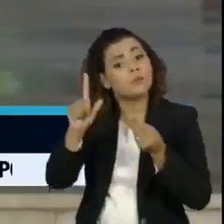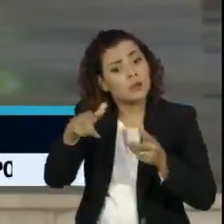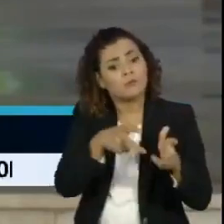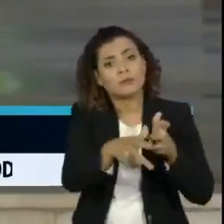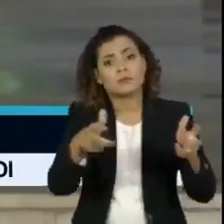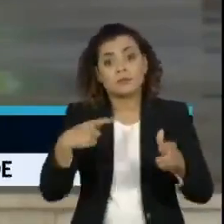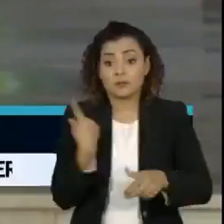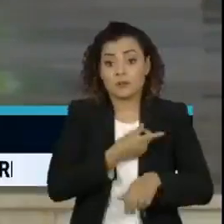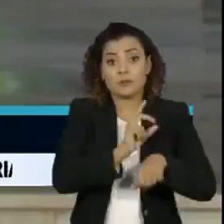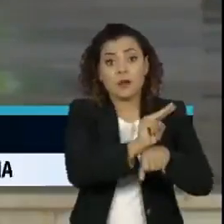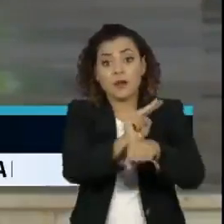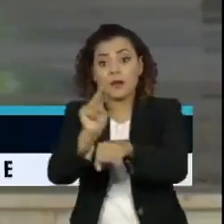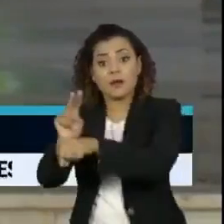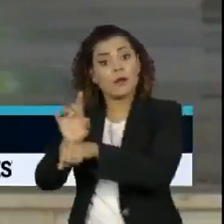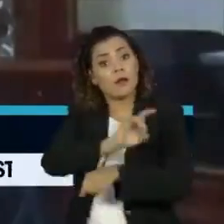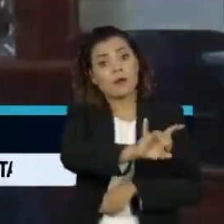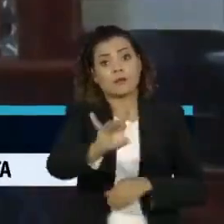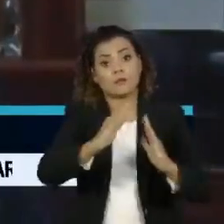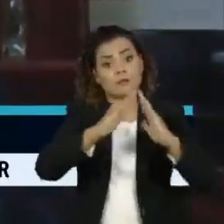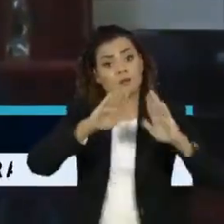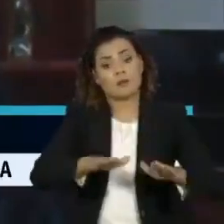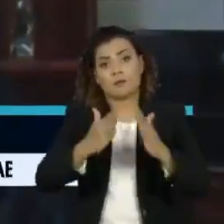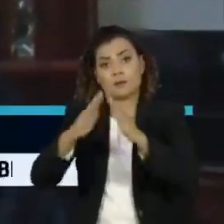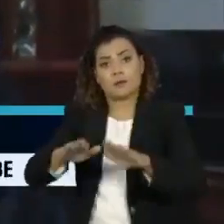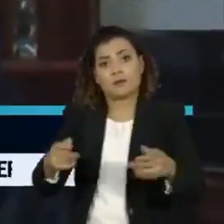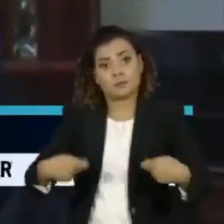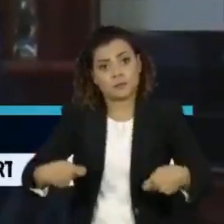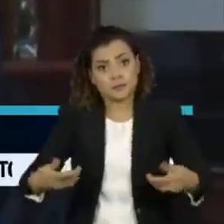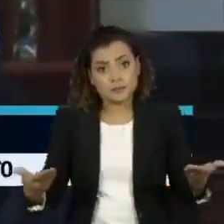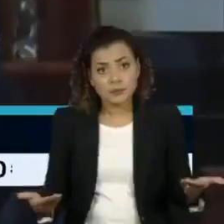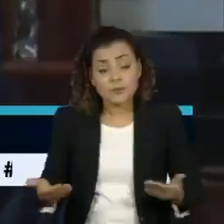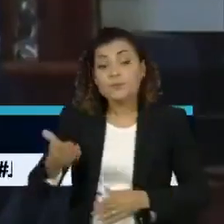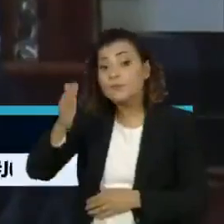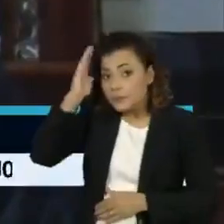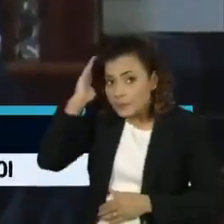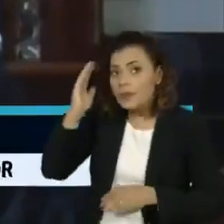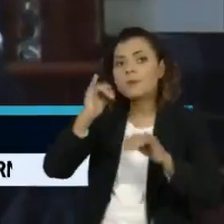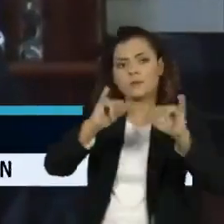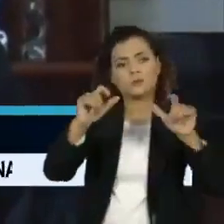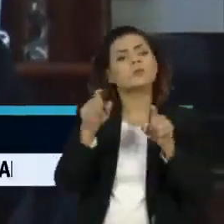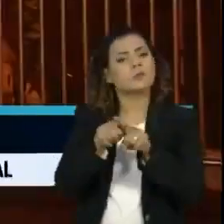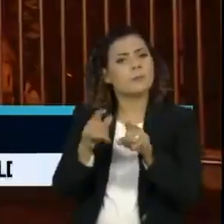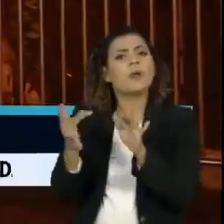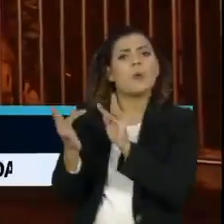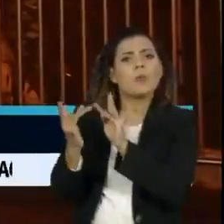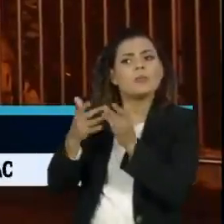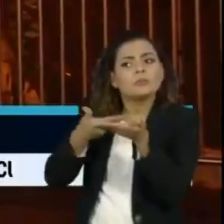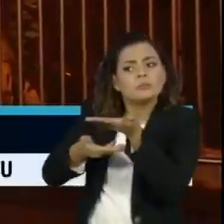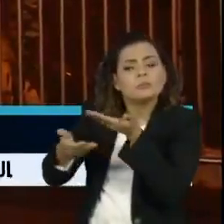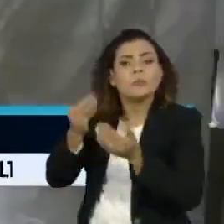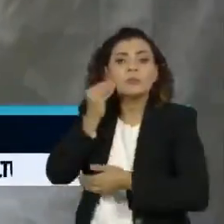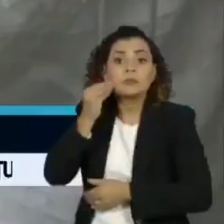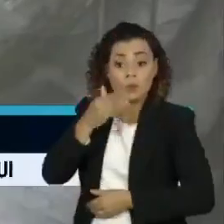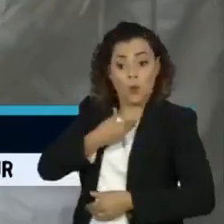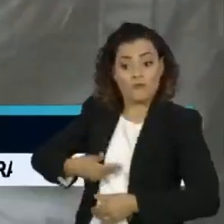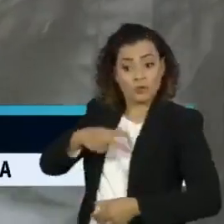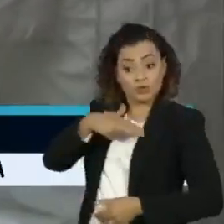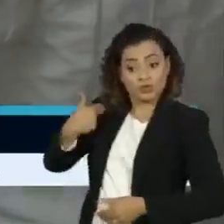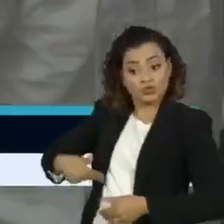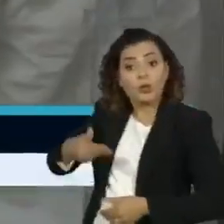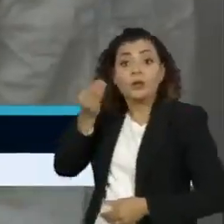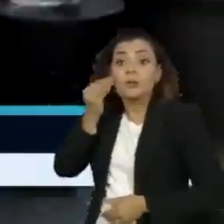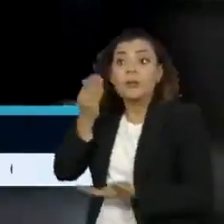um de nós tem que se cuidar, ficar em casa. No evento, Temer falou que também fez contatos com representantes do governo chinês para